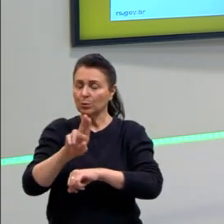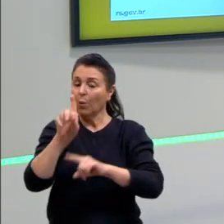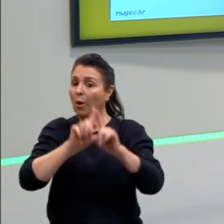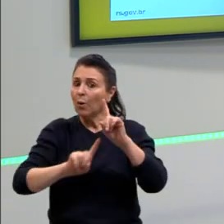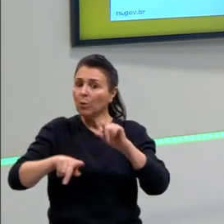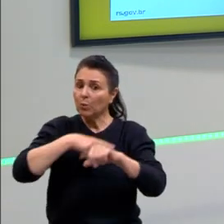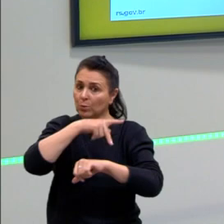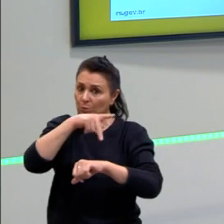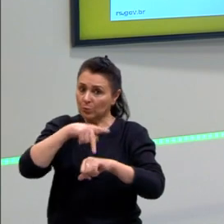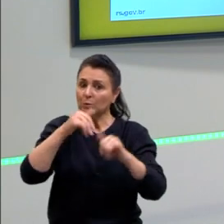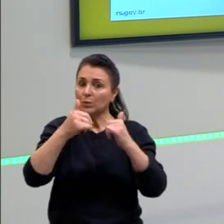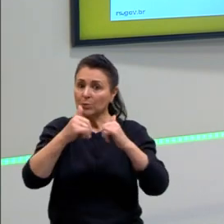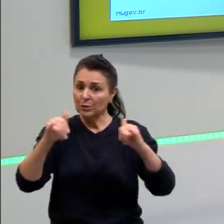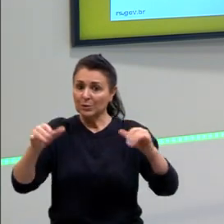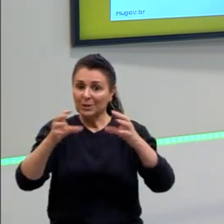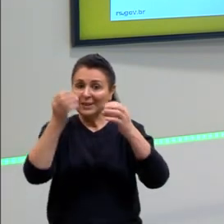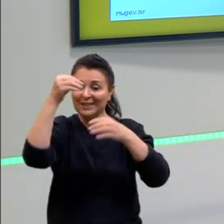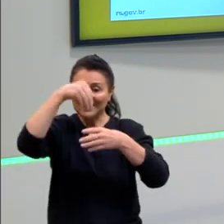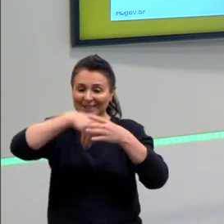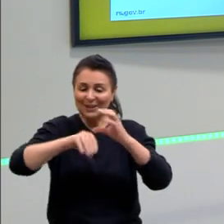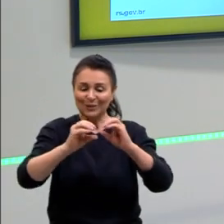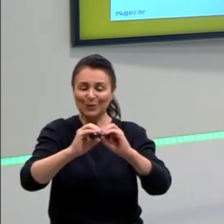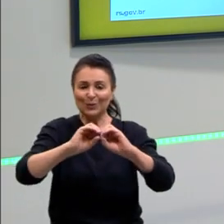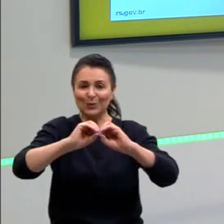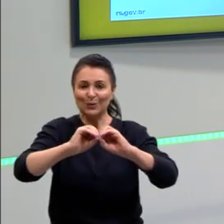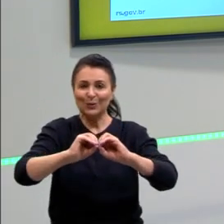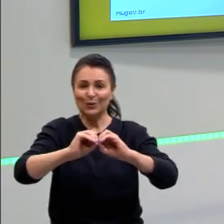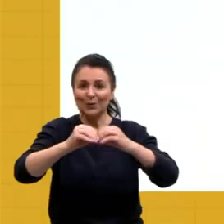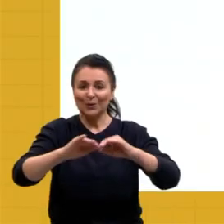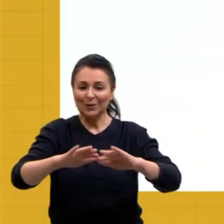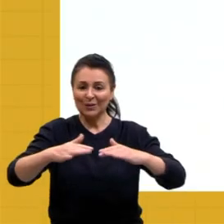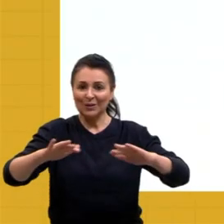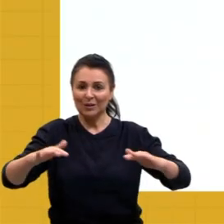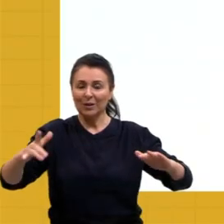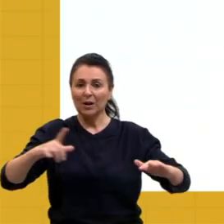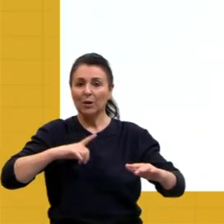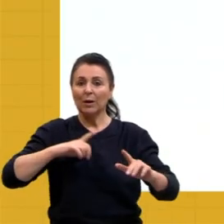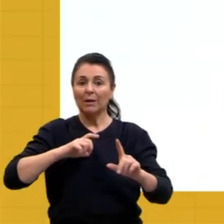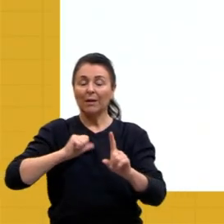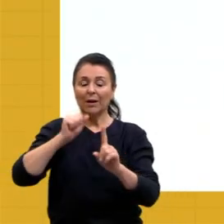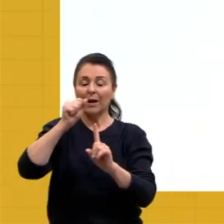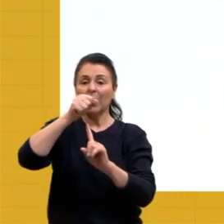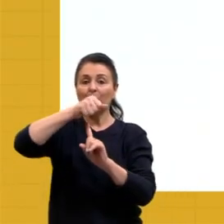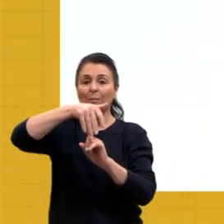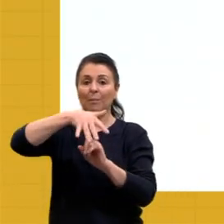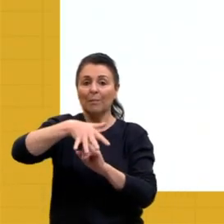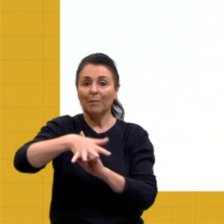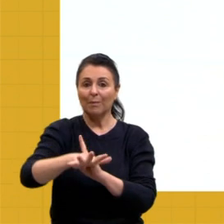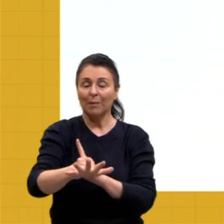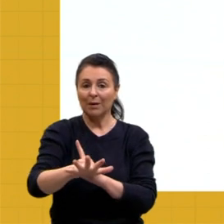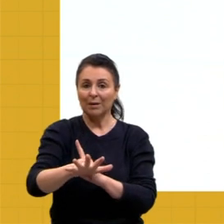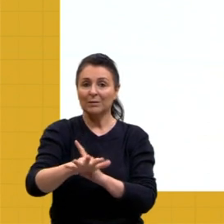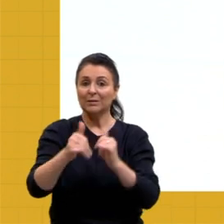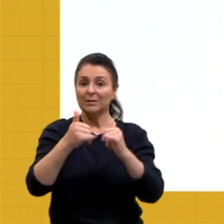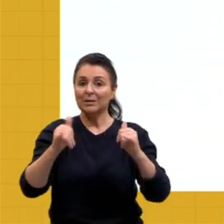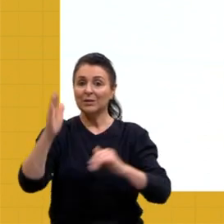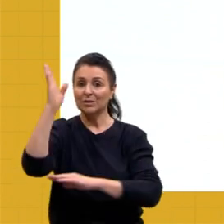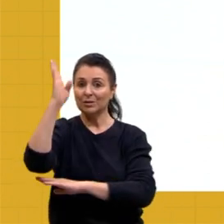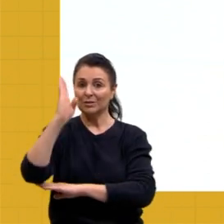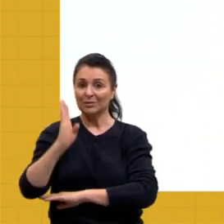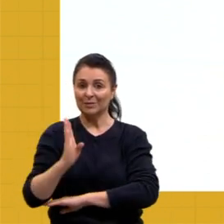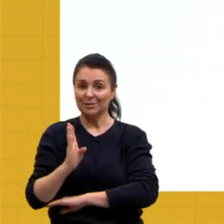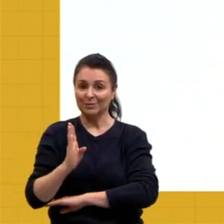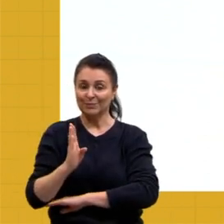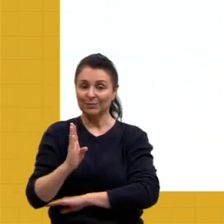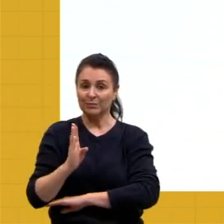energias dos oceanos, tá. Vamos ver o nós temos mais, ó. A matriz brasileira. Gurizada, interessantíssimo. A